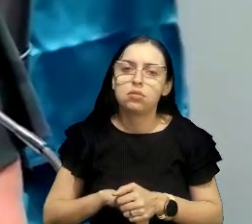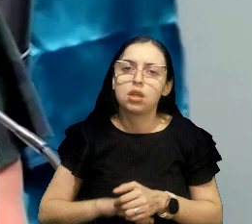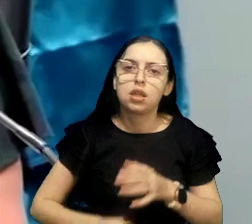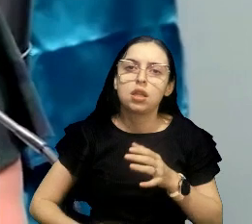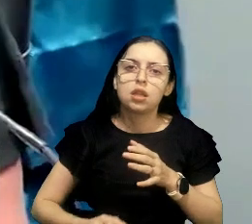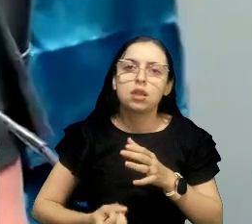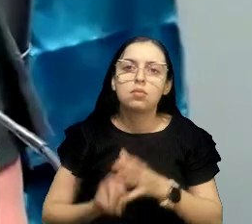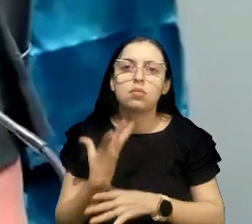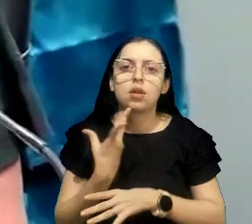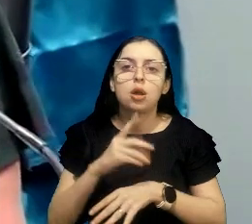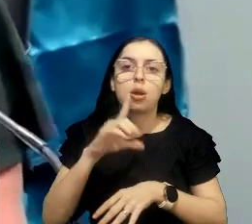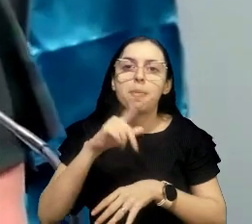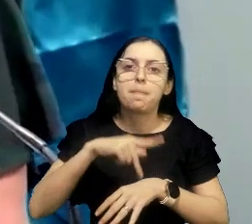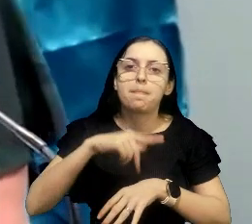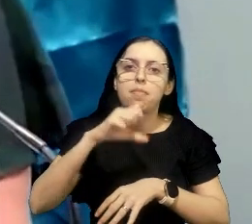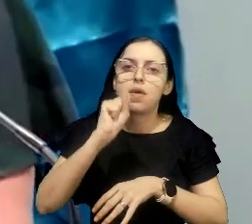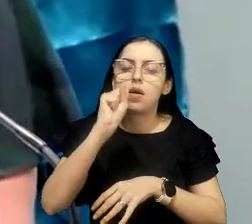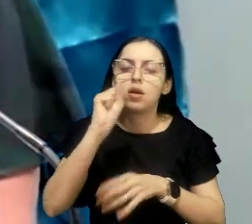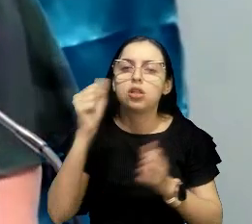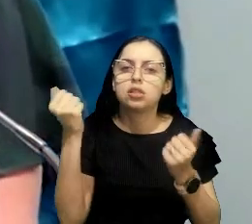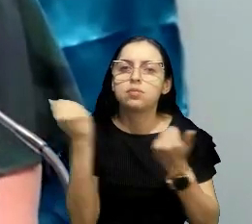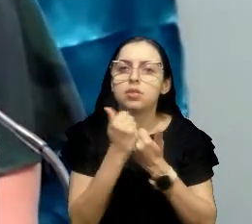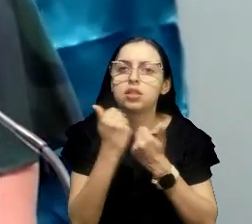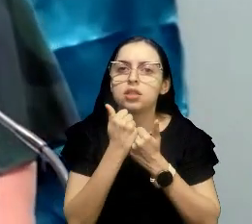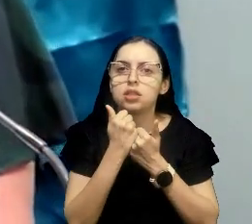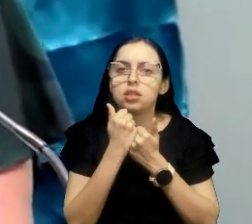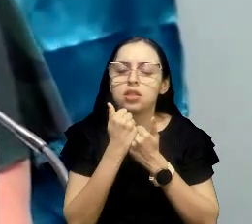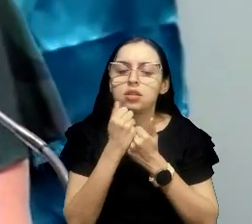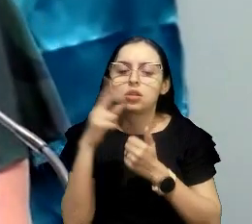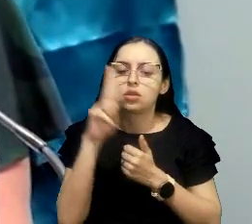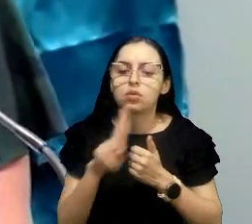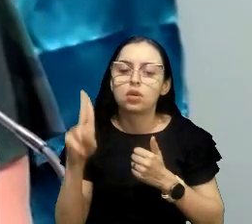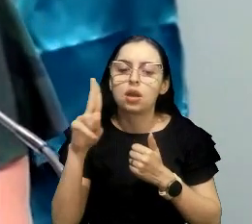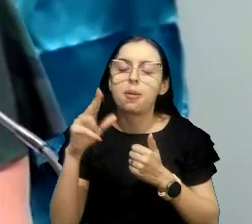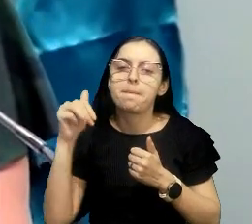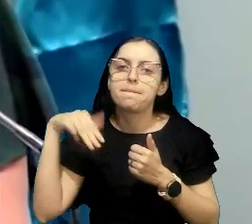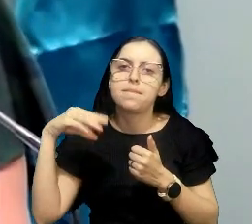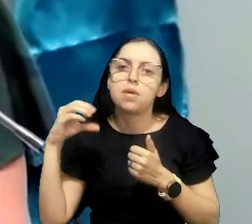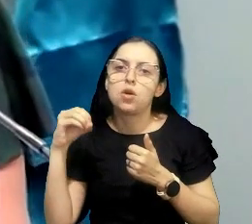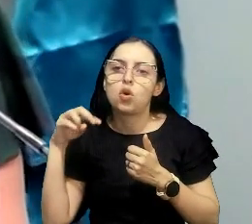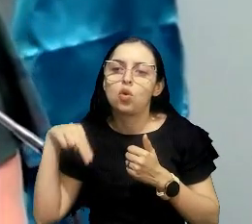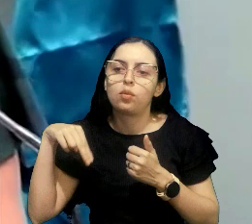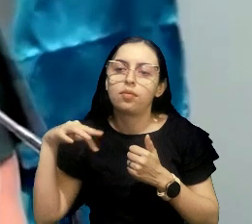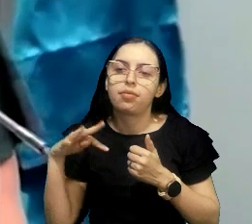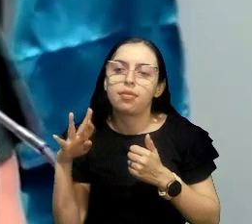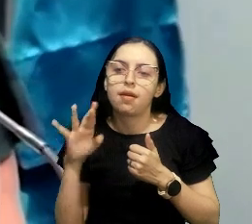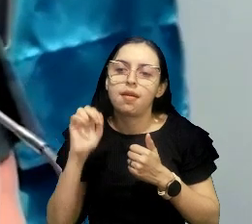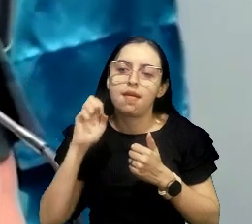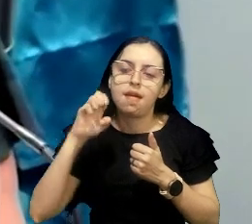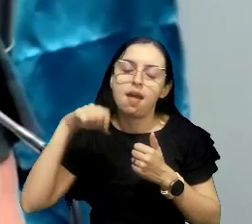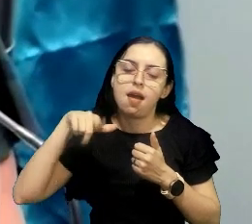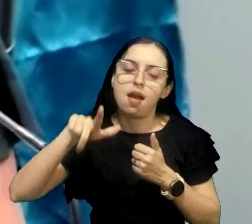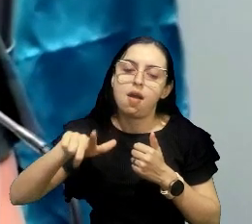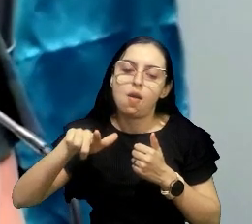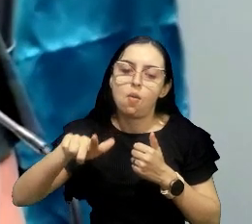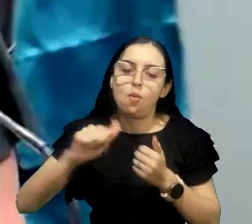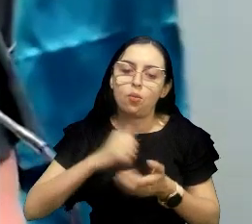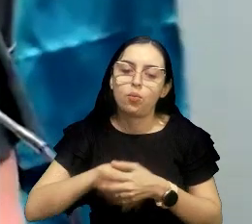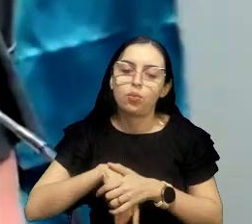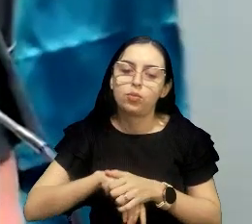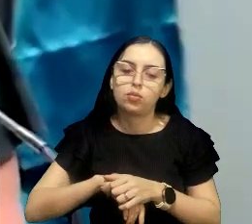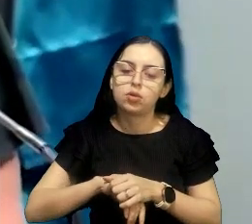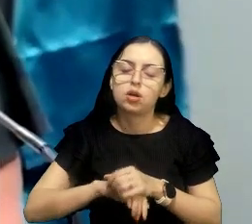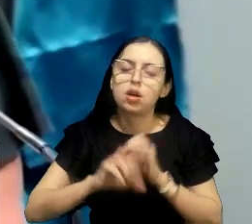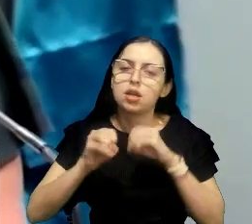-doutorado em parceria com a Universidade de Montreal, Canadá, e onde é orientador de